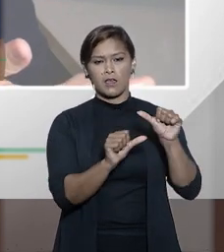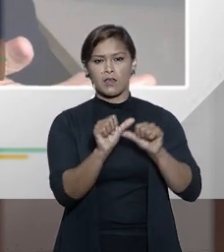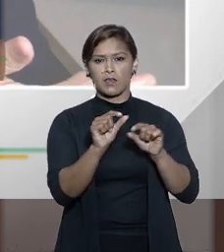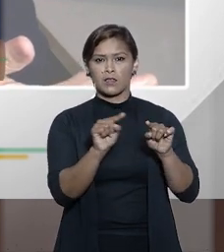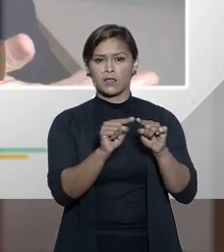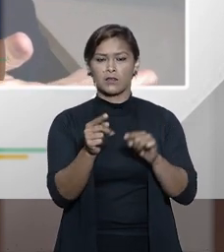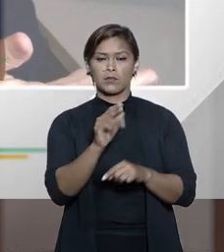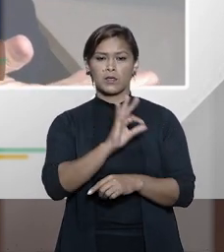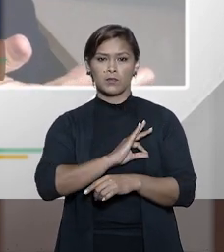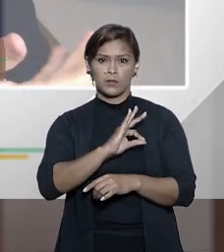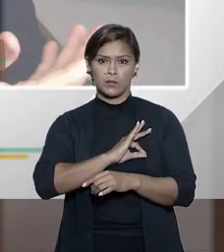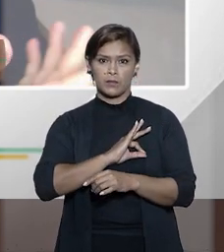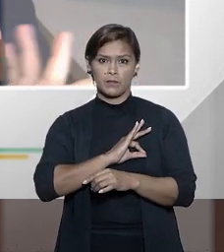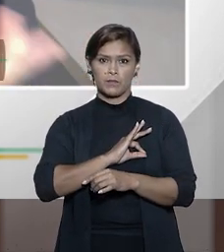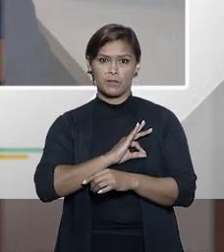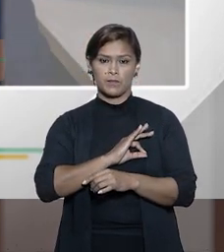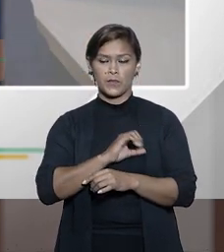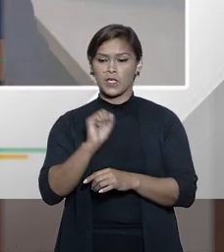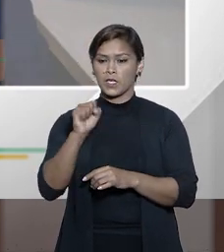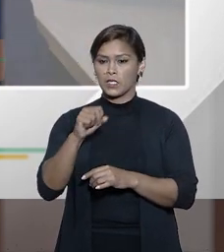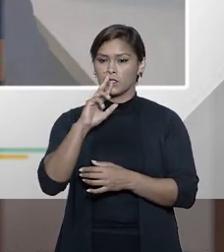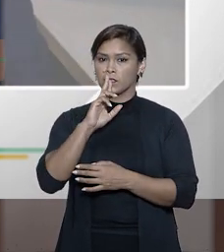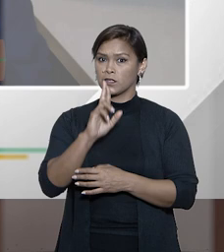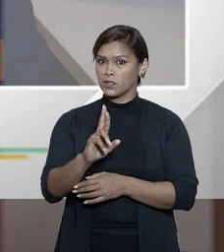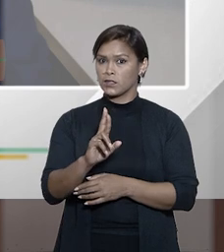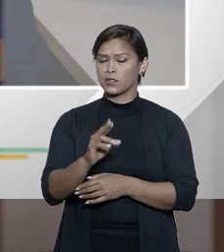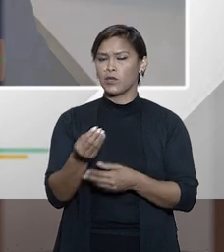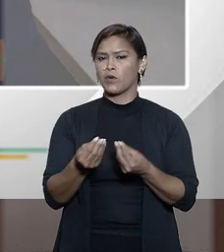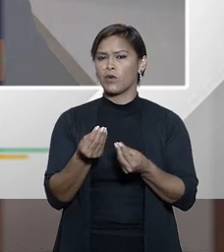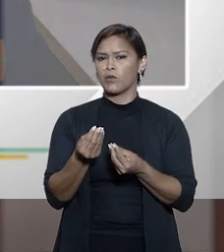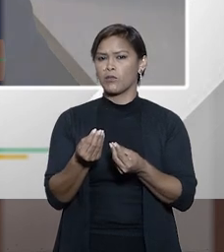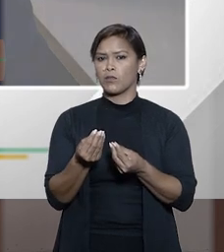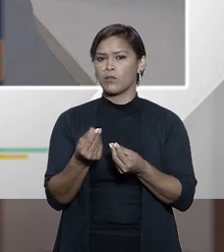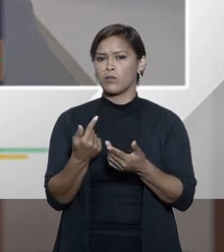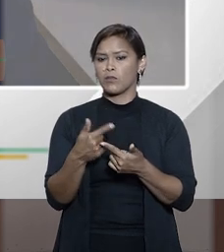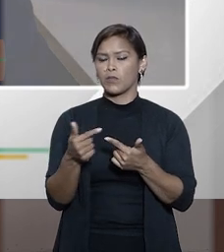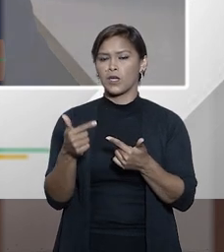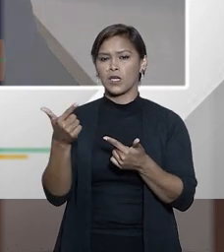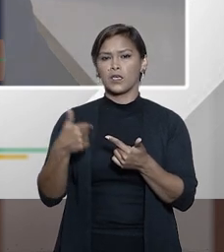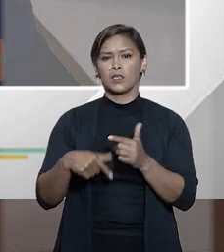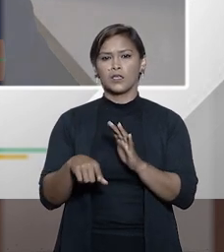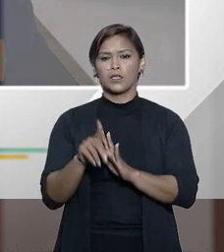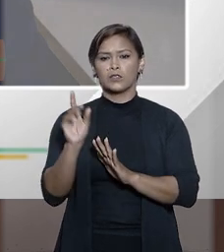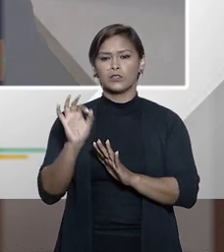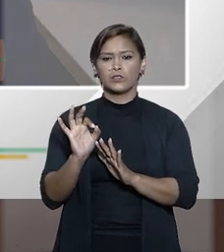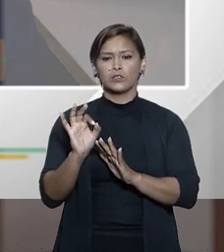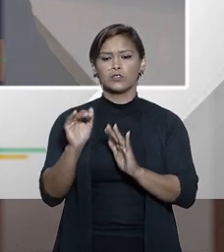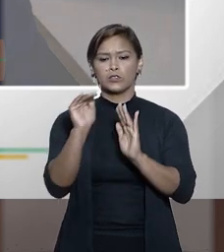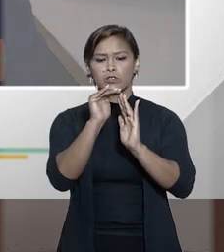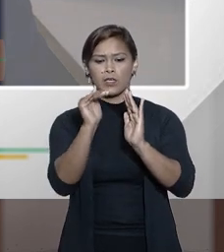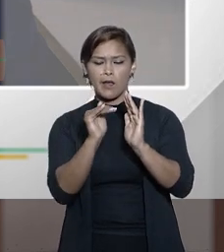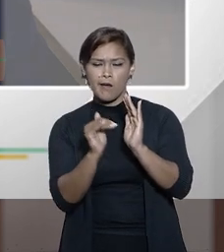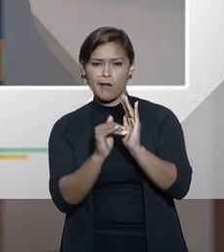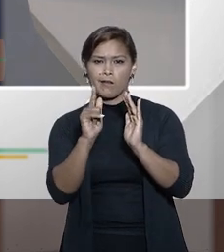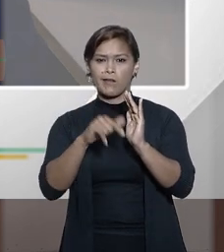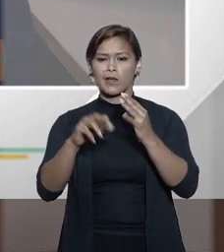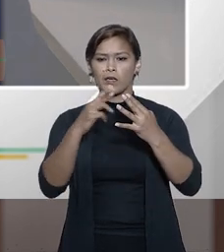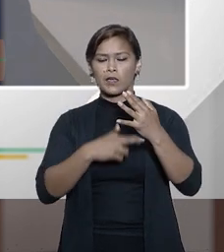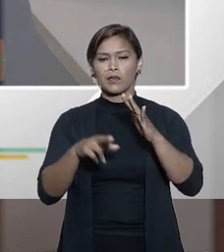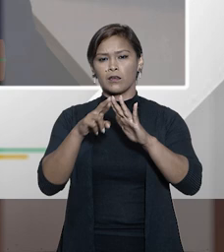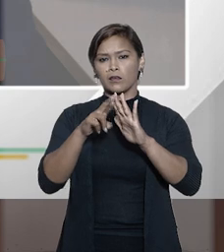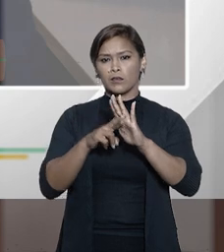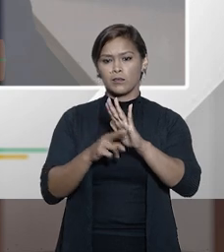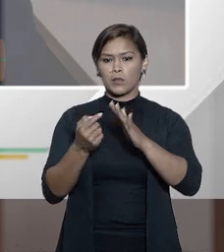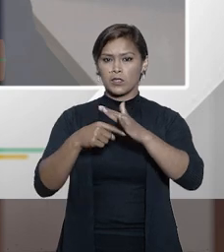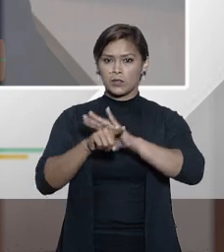polícia. Isso é resolvido de que modo? Em atos de hierarquia ainda inferior a regimentos